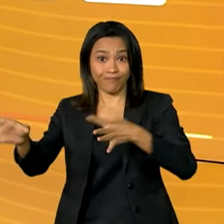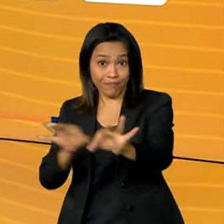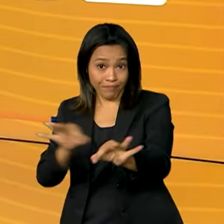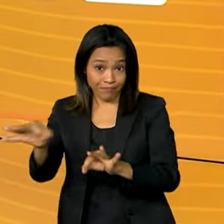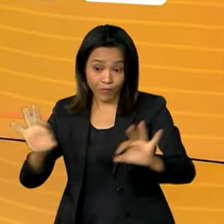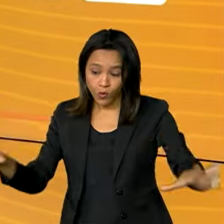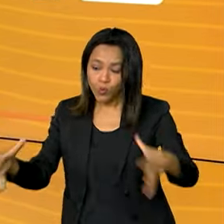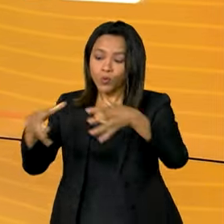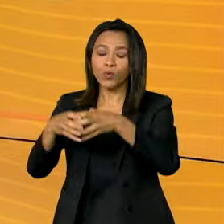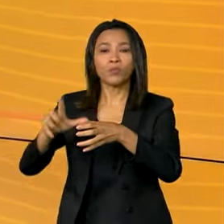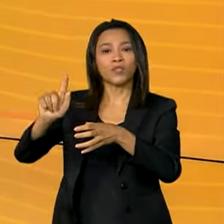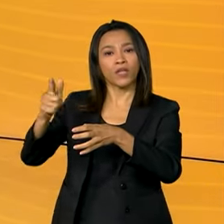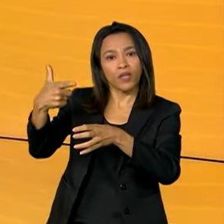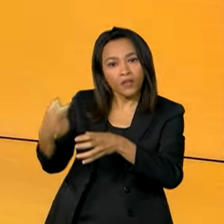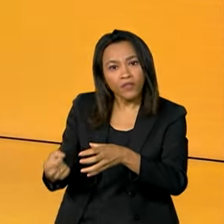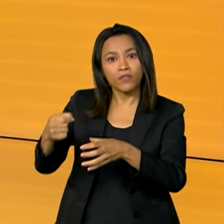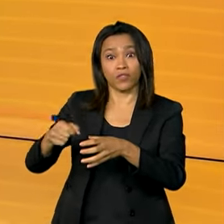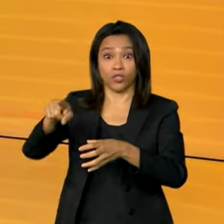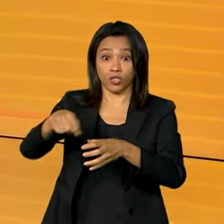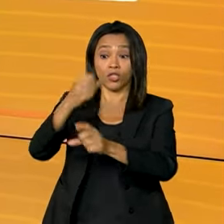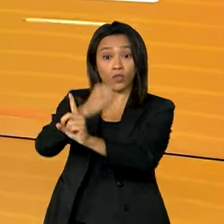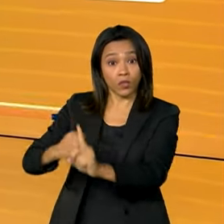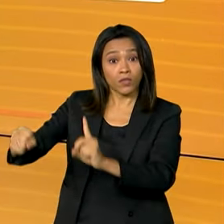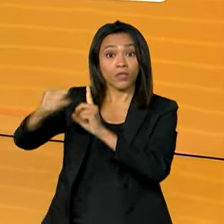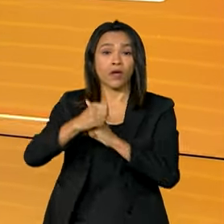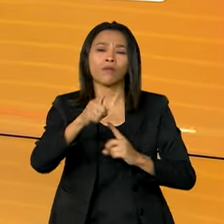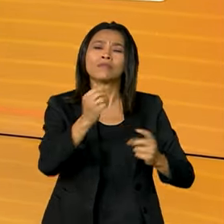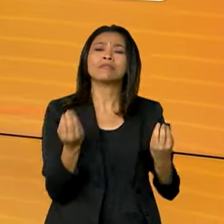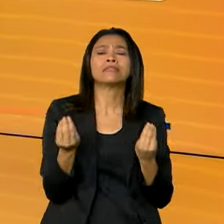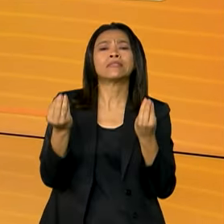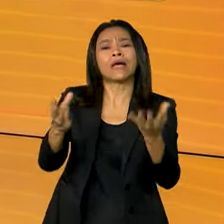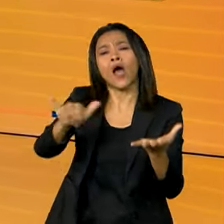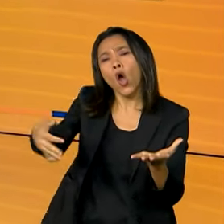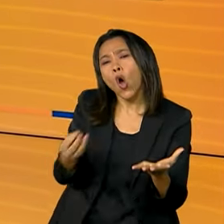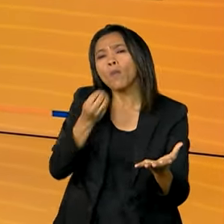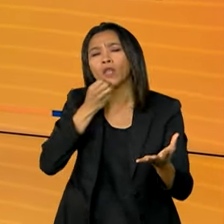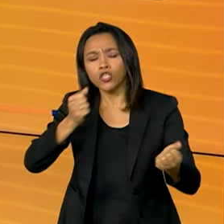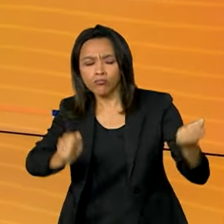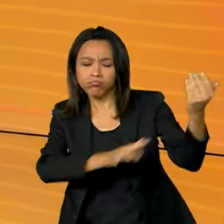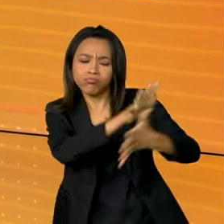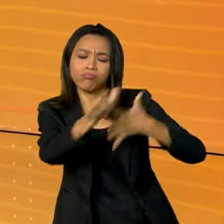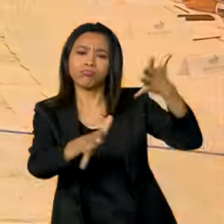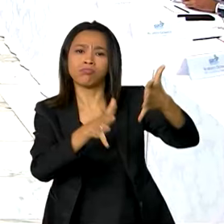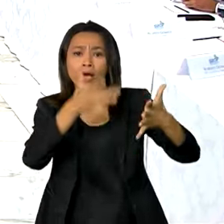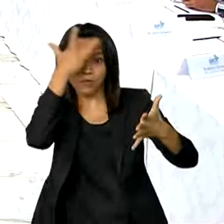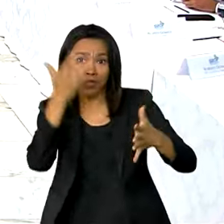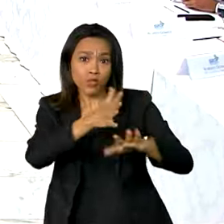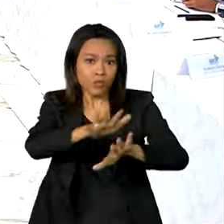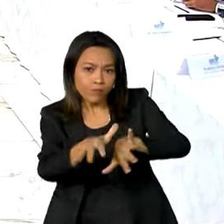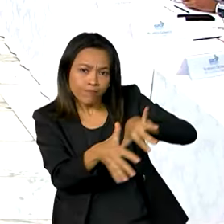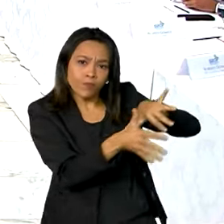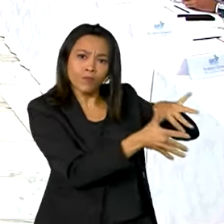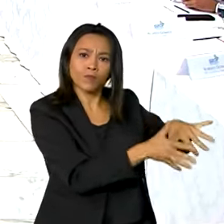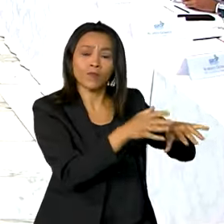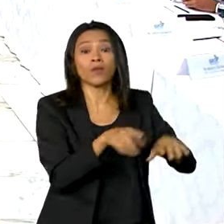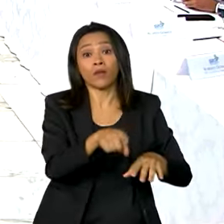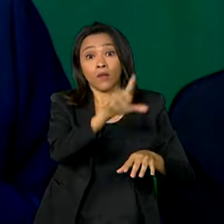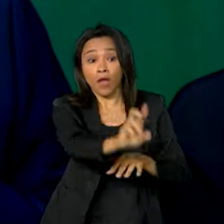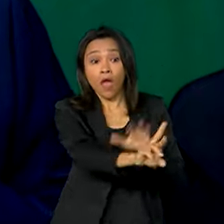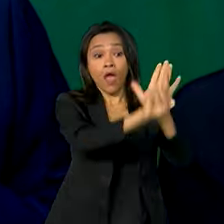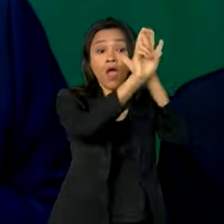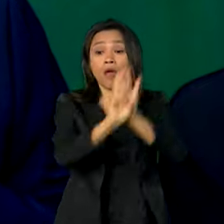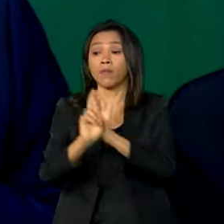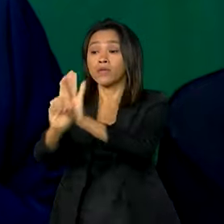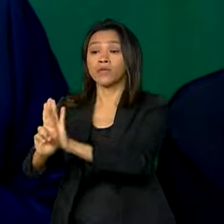Preparação para o G20, cúpula social da voz e espaço a pessoas excluídas. Representantes da sociedade civil